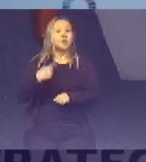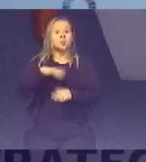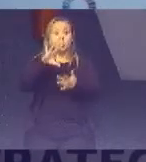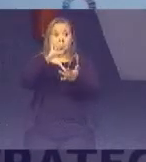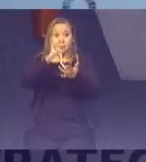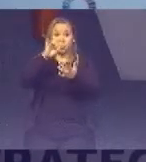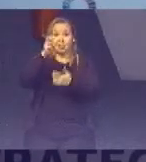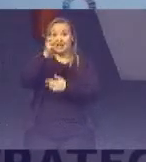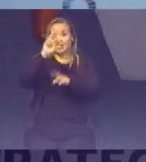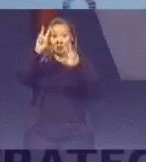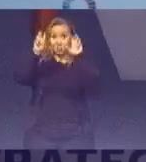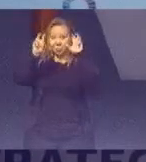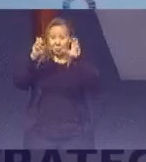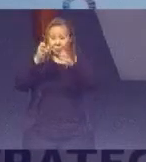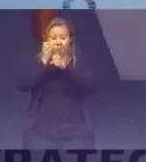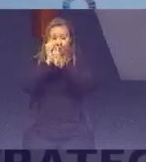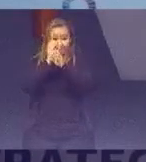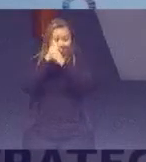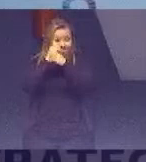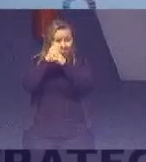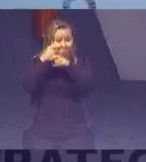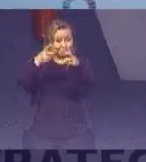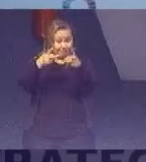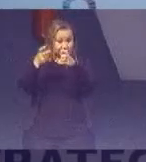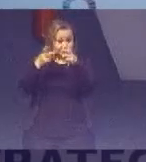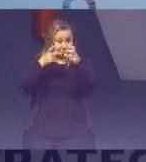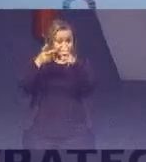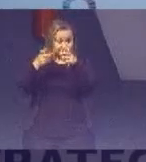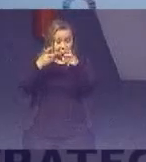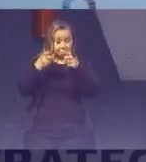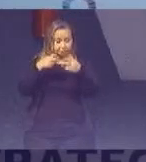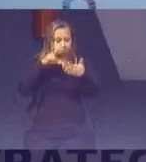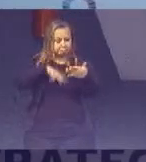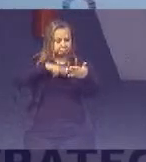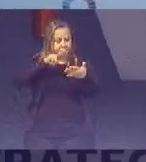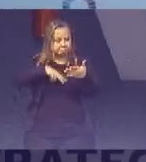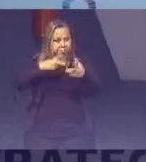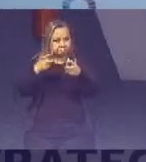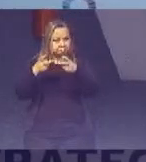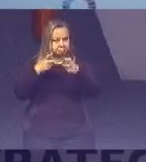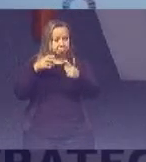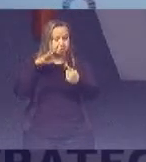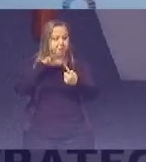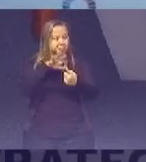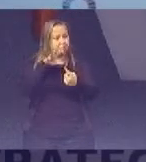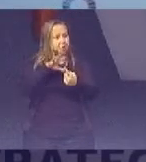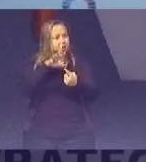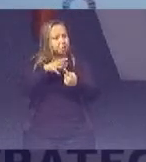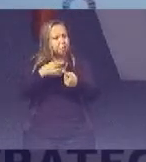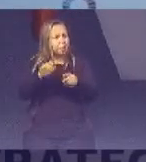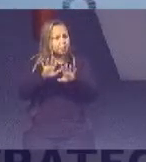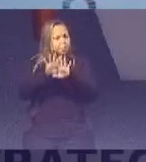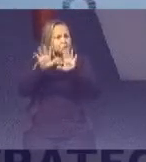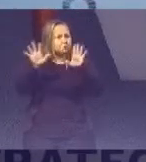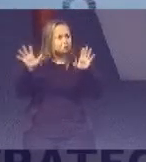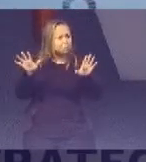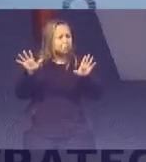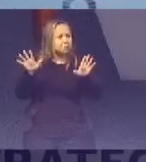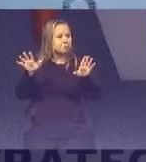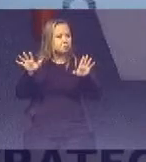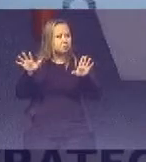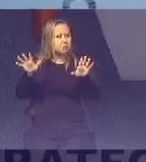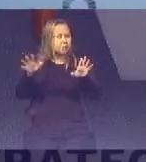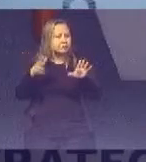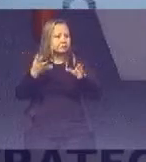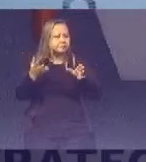Cinco casos Para esse observatório São cinco casos Que impactam No cenário Vida e morte Das pessoas